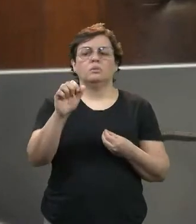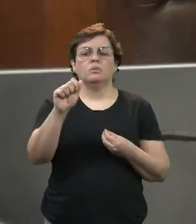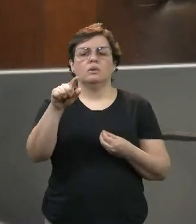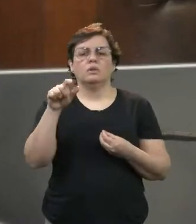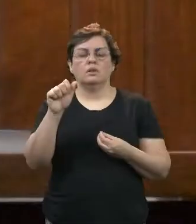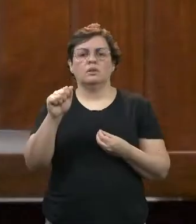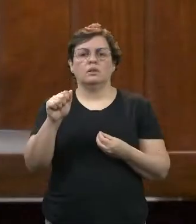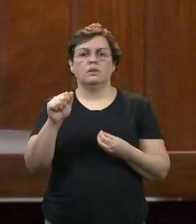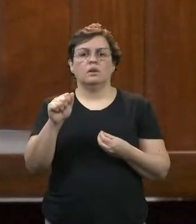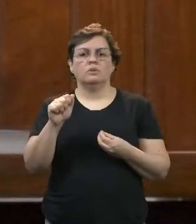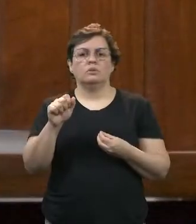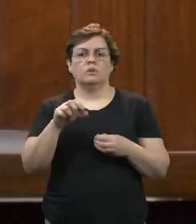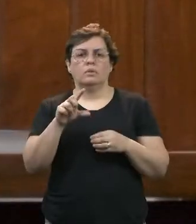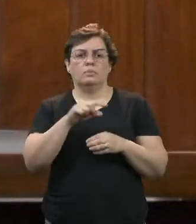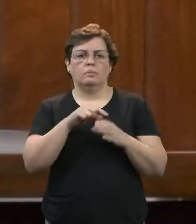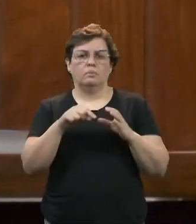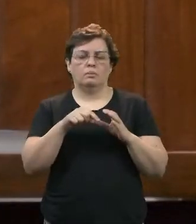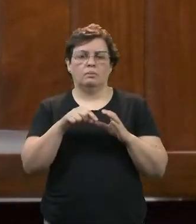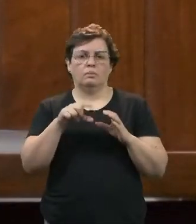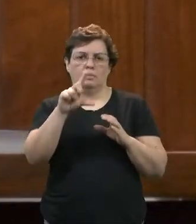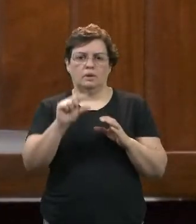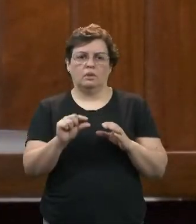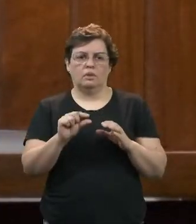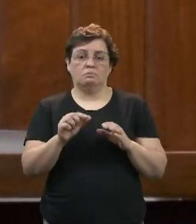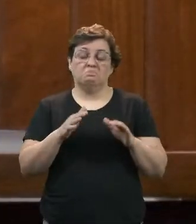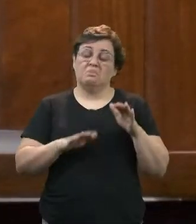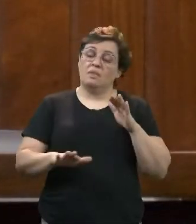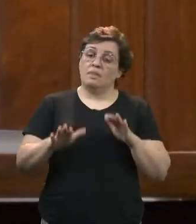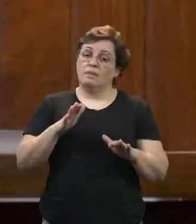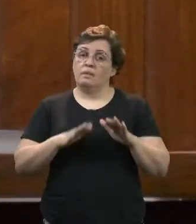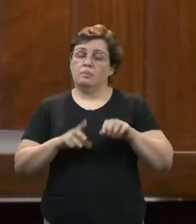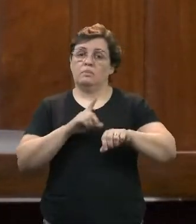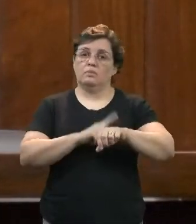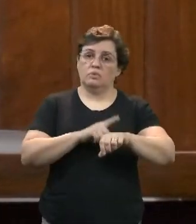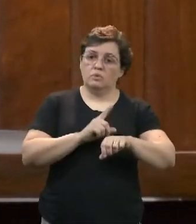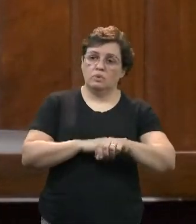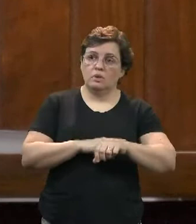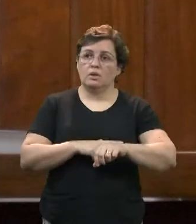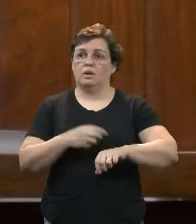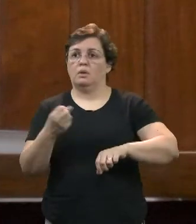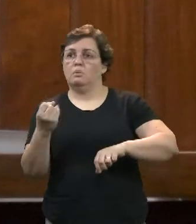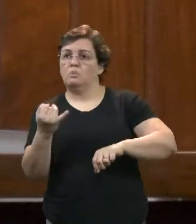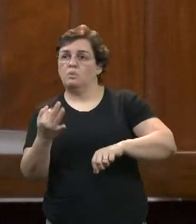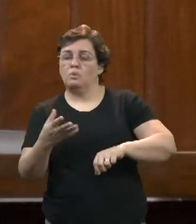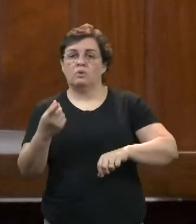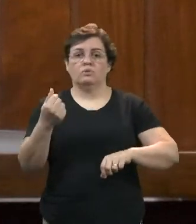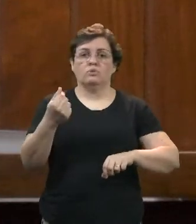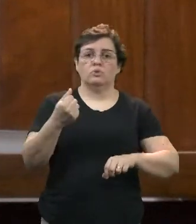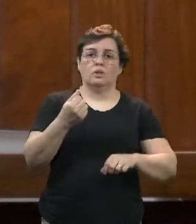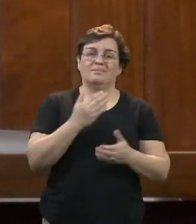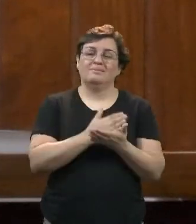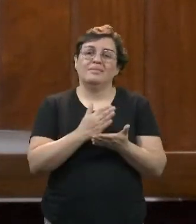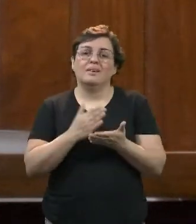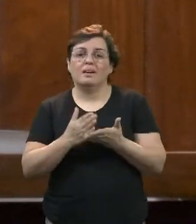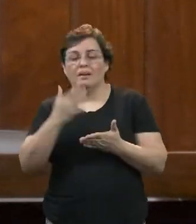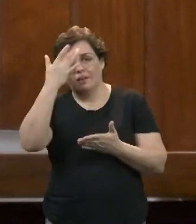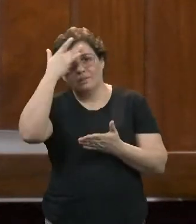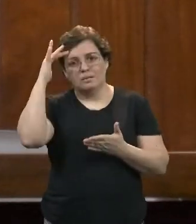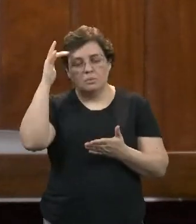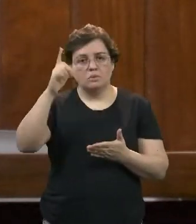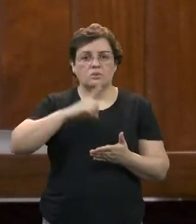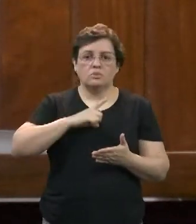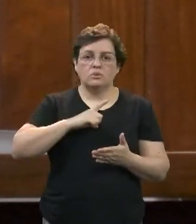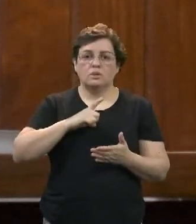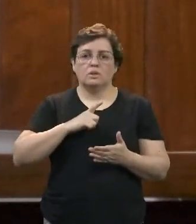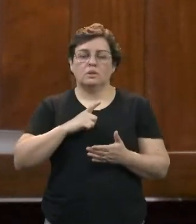menor? Sim, dependendo da situação, sim, depende do volume da operação, depende do prazo da operação. É tratado, sim, caso a caso. E com esse corte que teve da Selic que